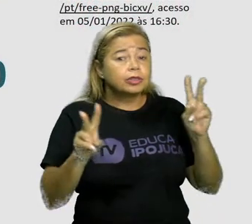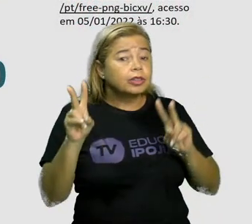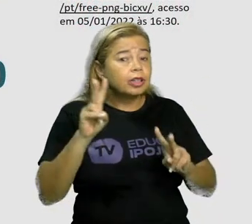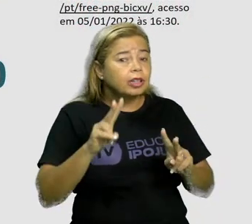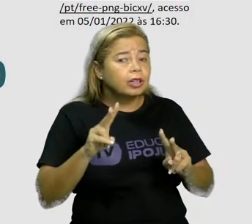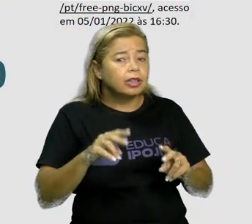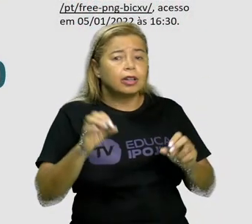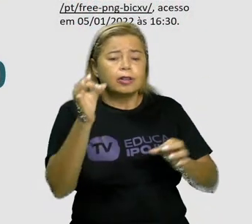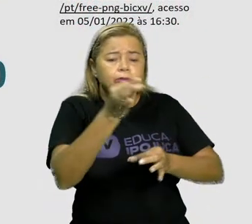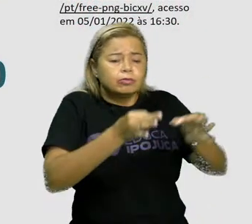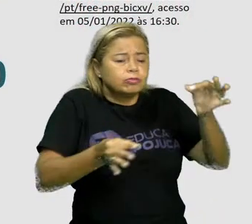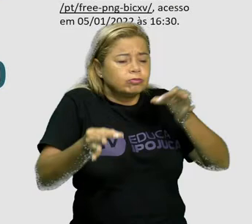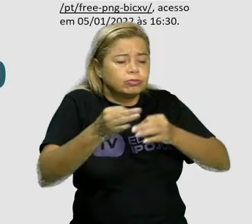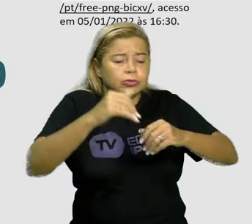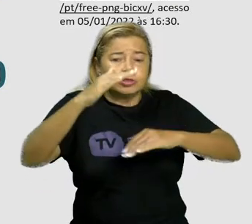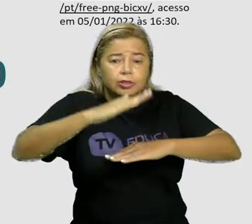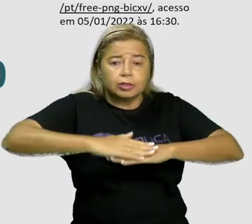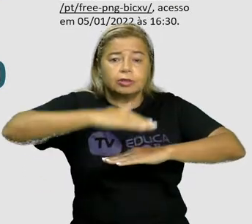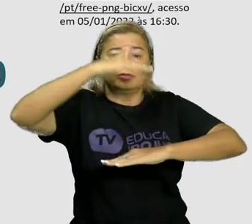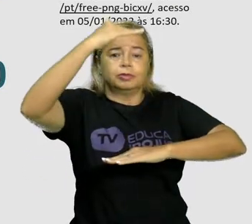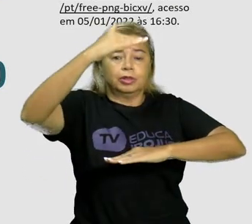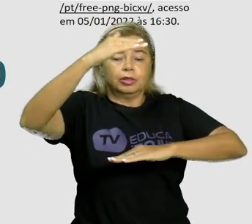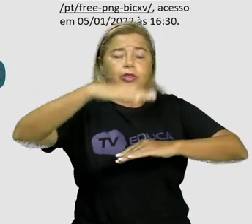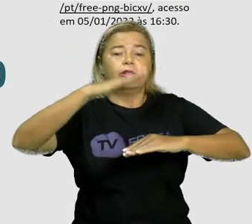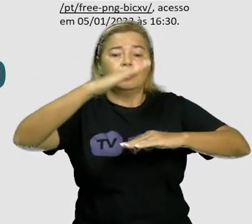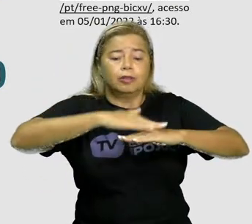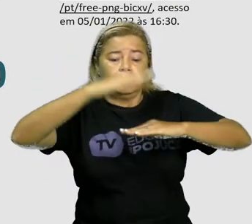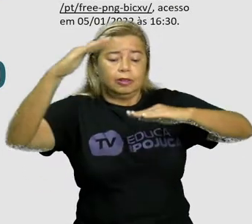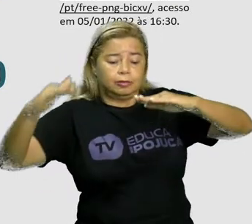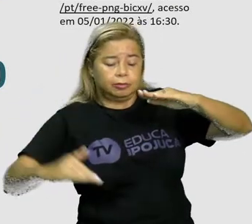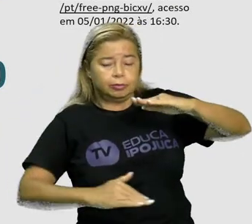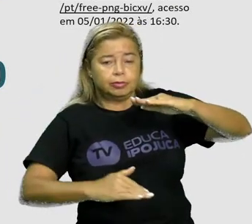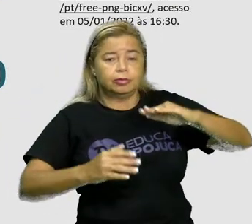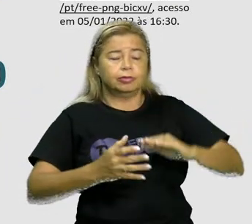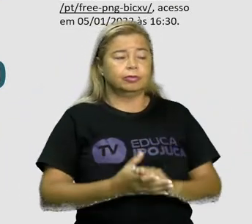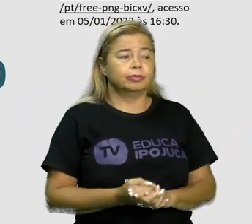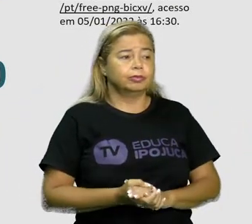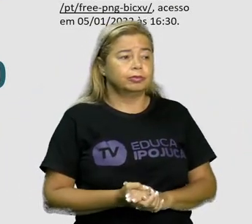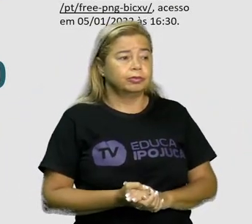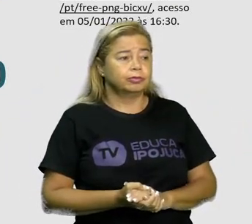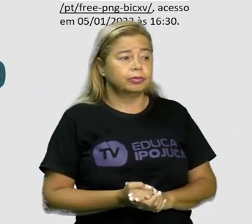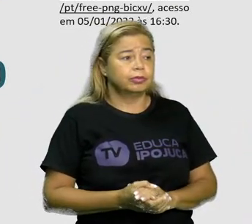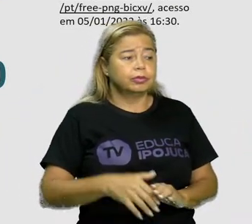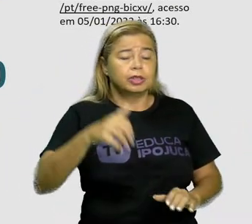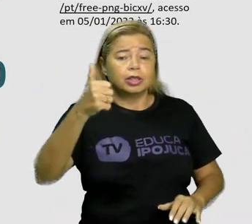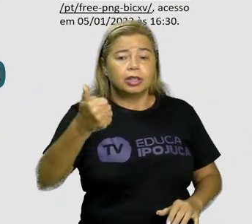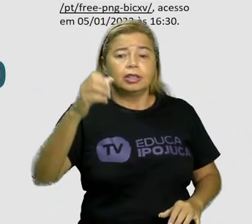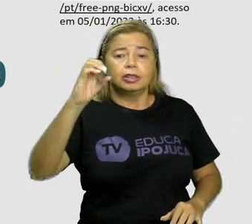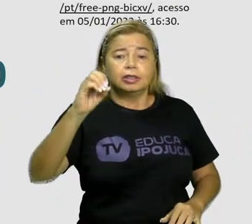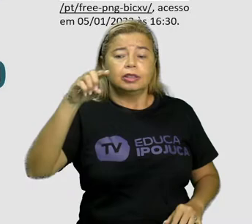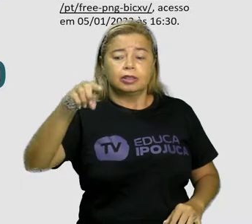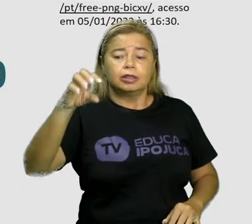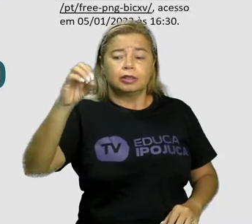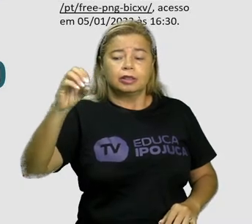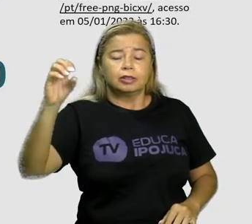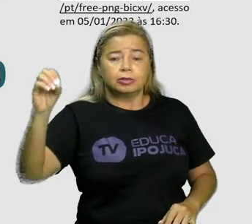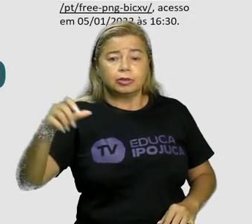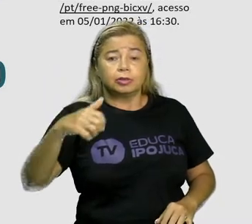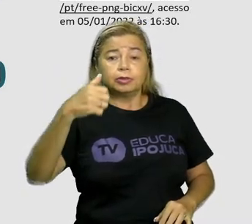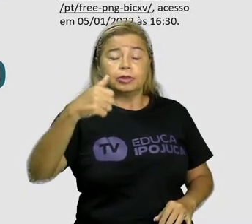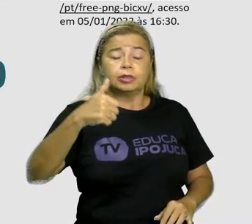decrescente? Veja, observe aqui na nossa telinha que temos dez mil, doze mil,